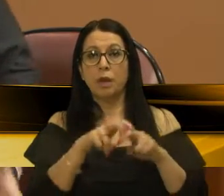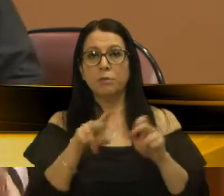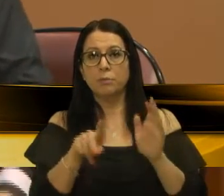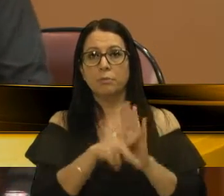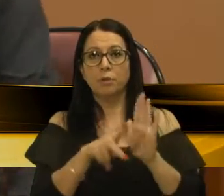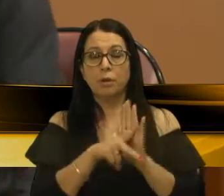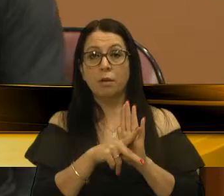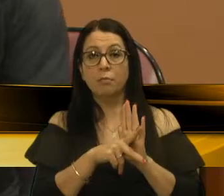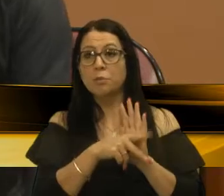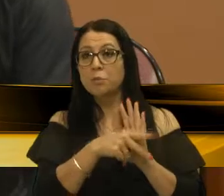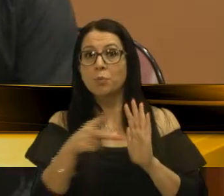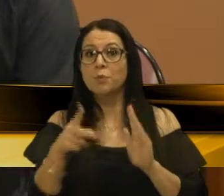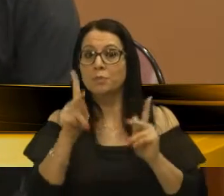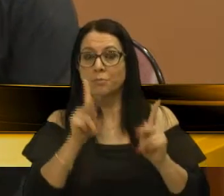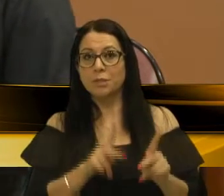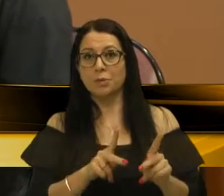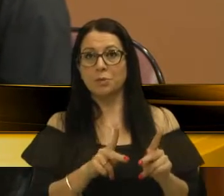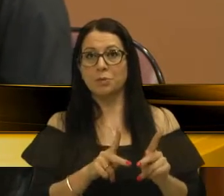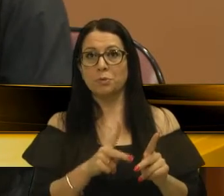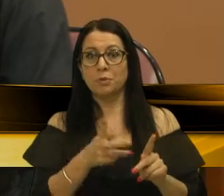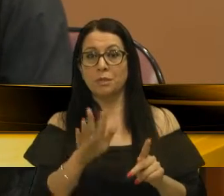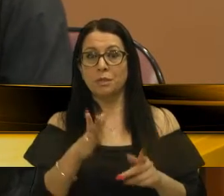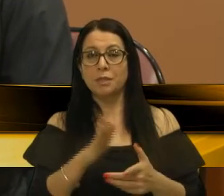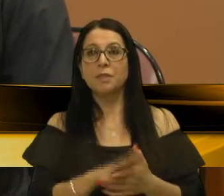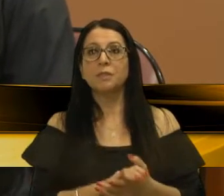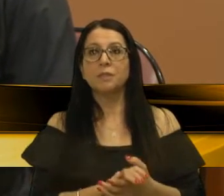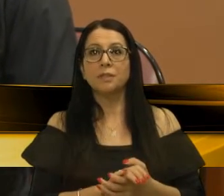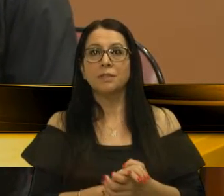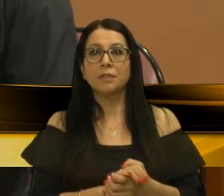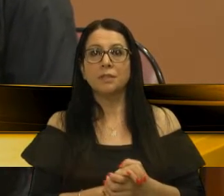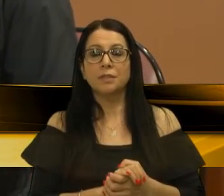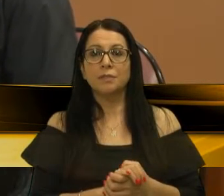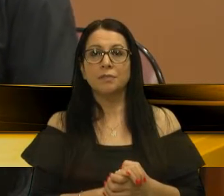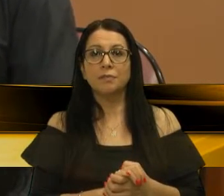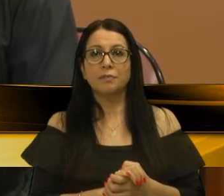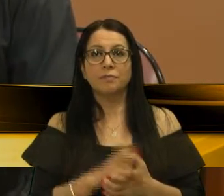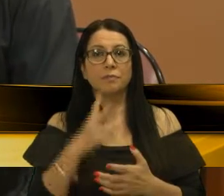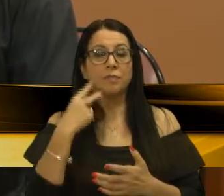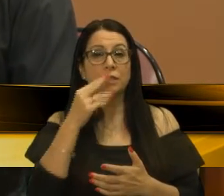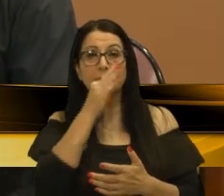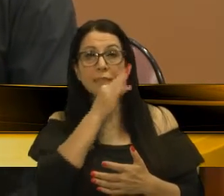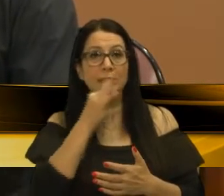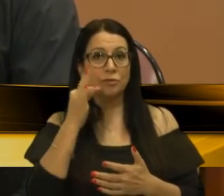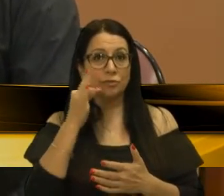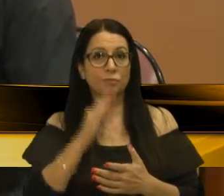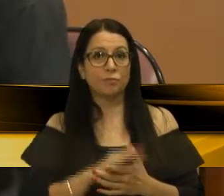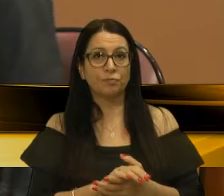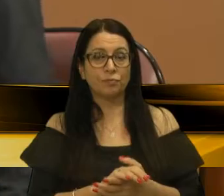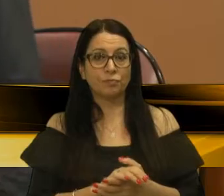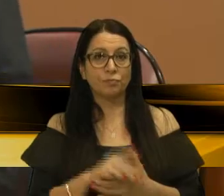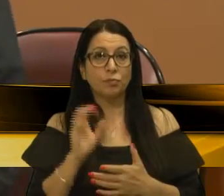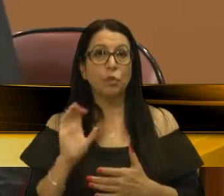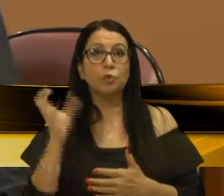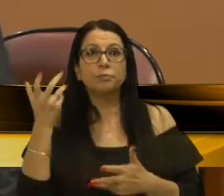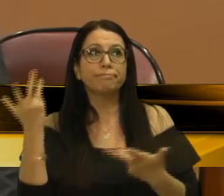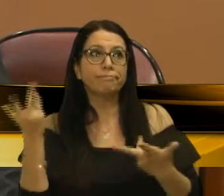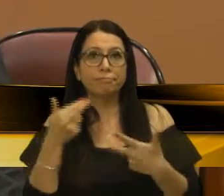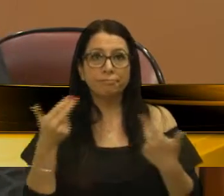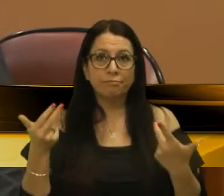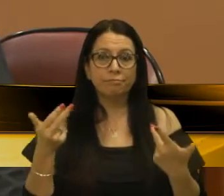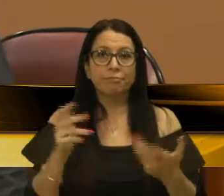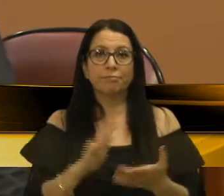quantas pessoas que muitas vezes, vereadora Tatiana, quando acontece um fato,